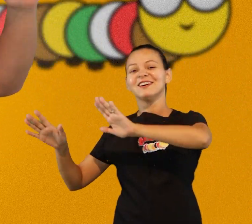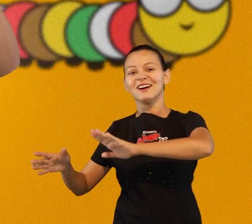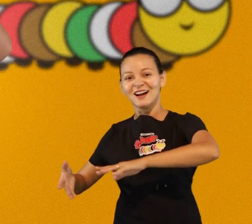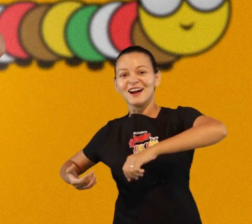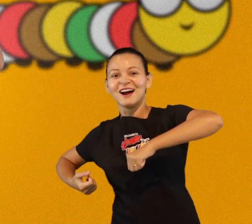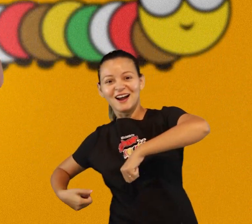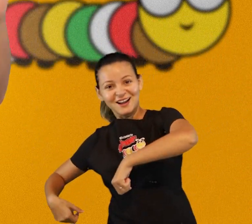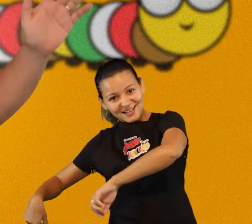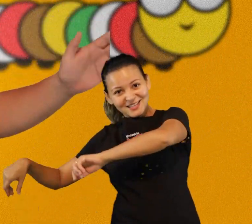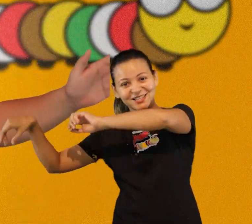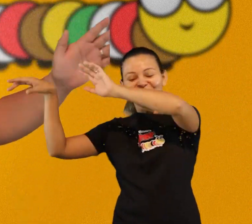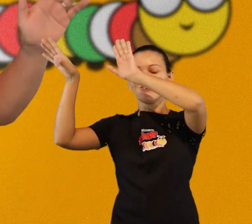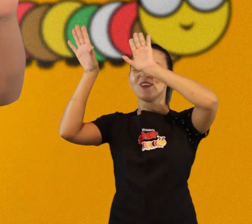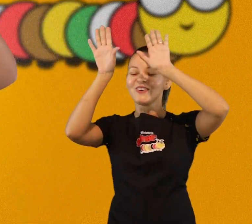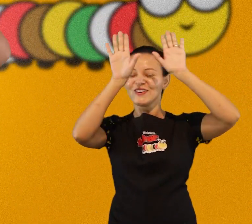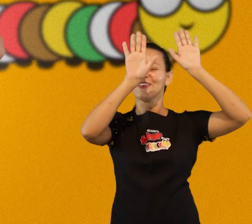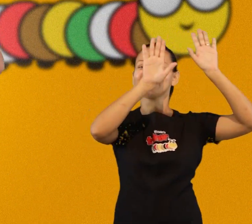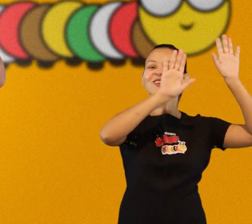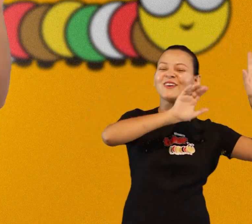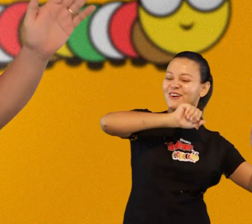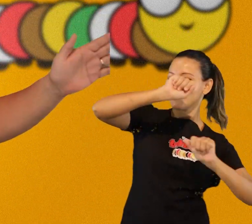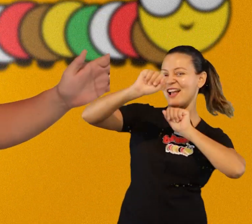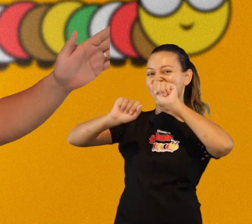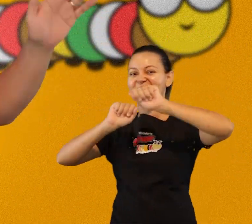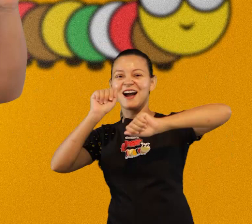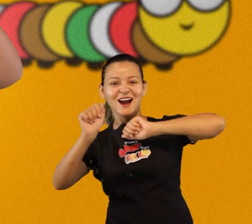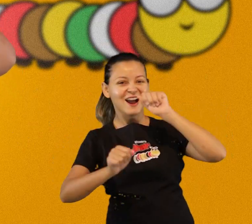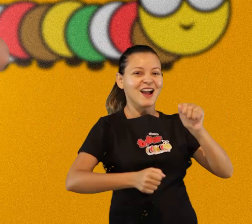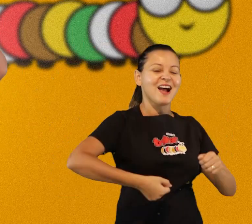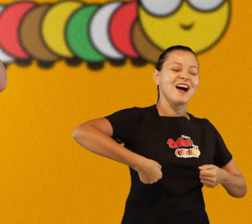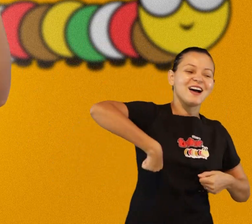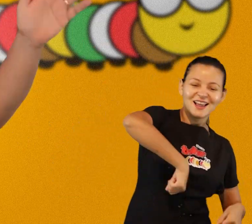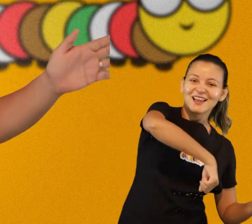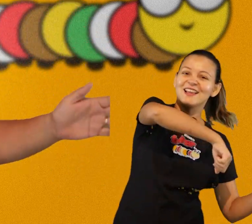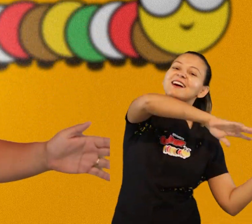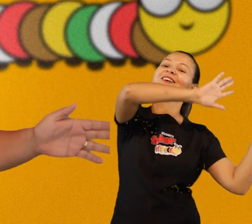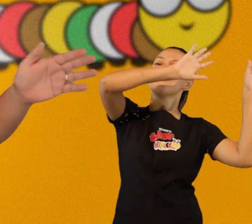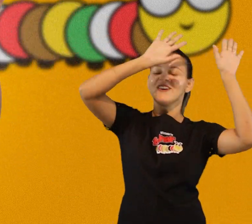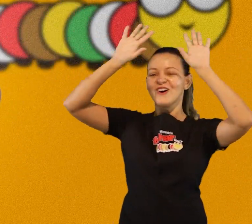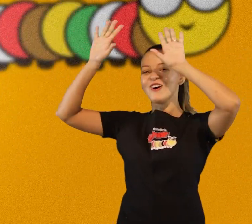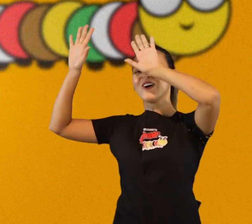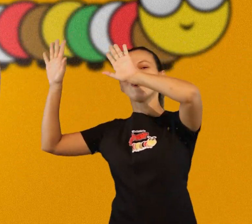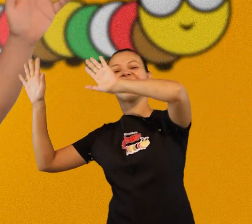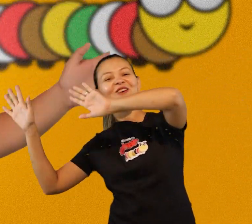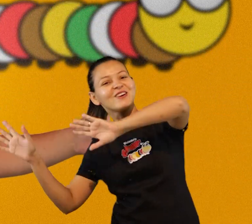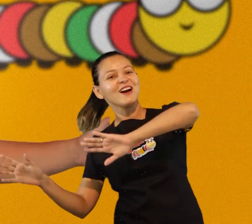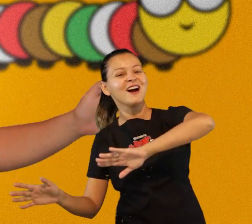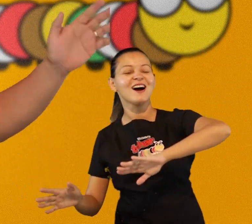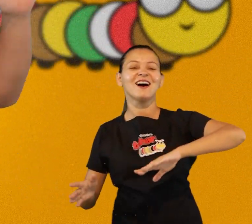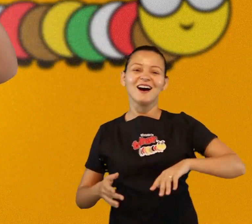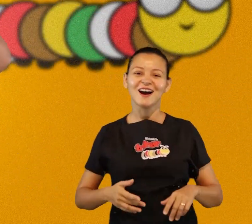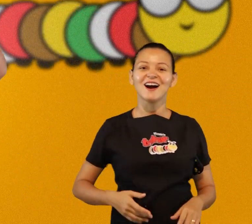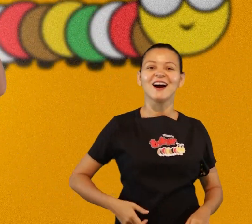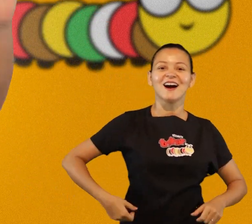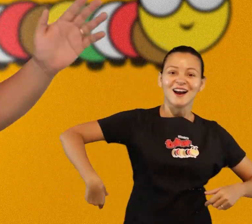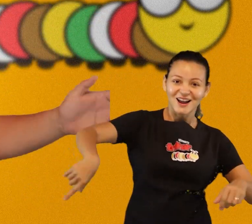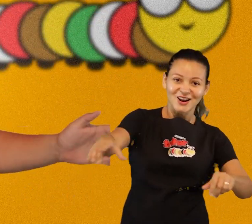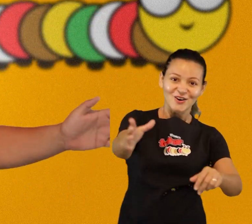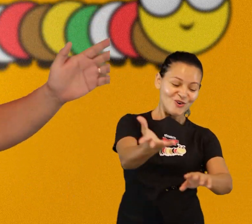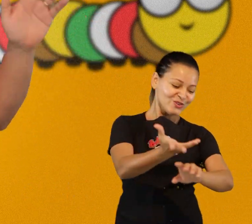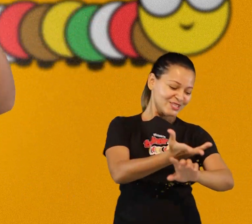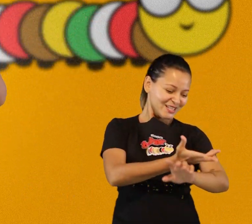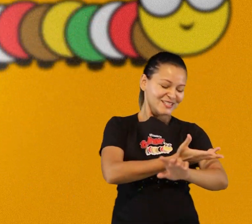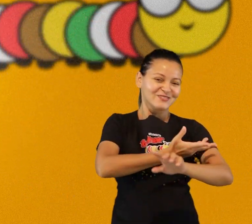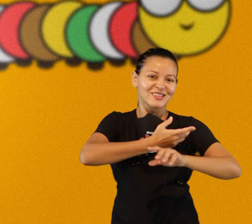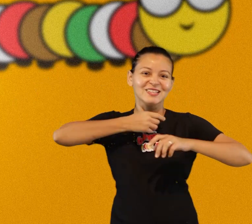aleluia, aleluia, aleluia